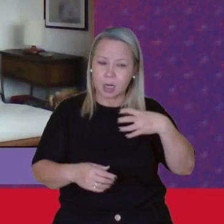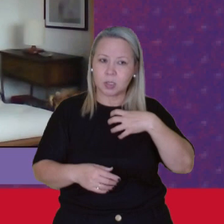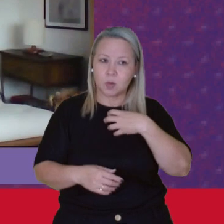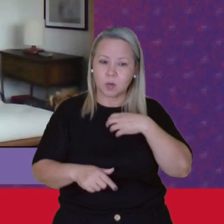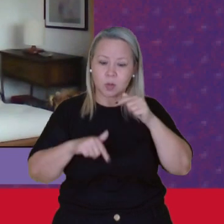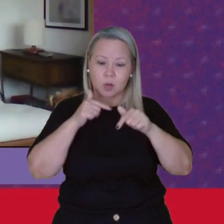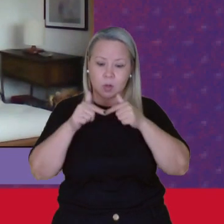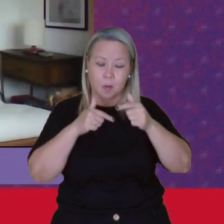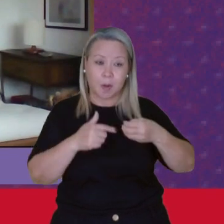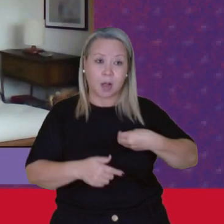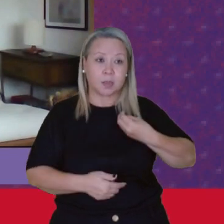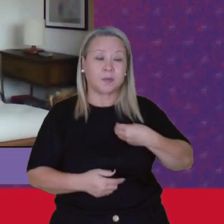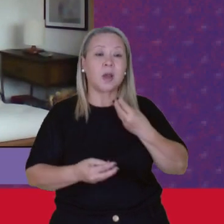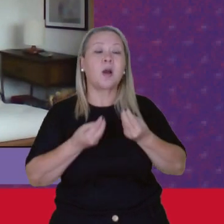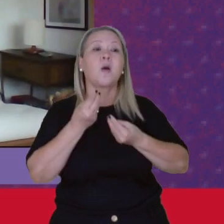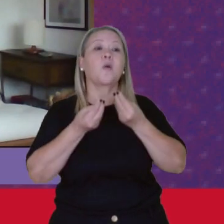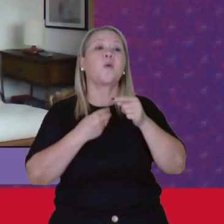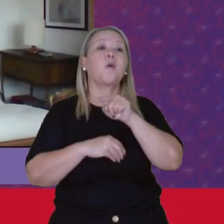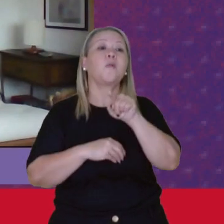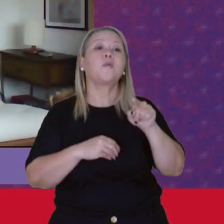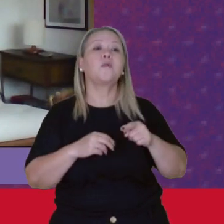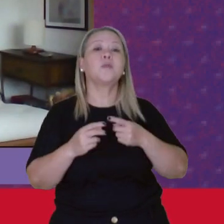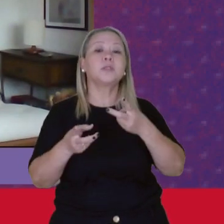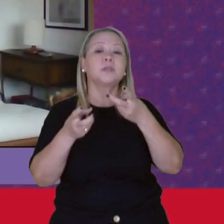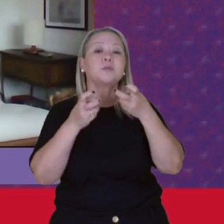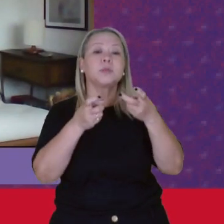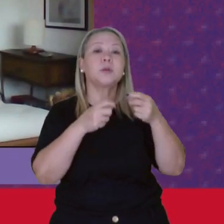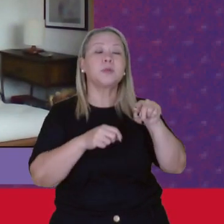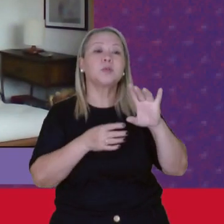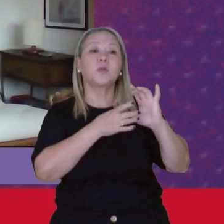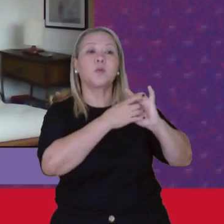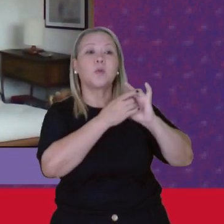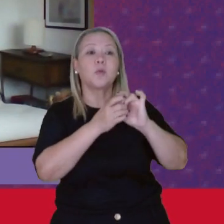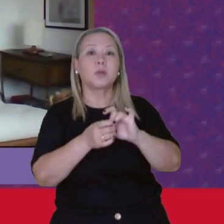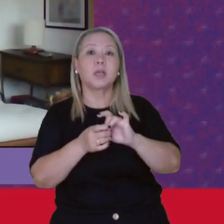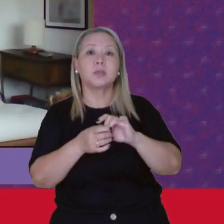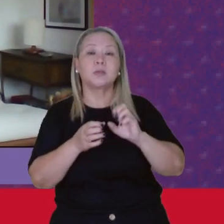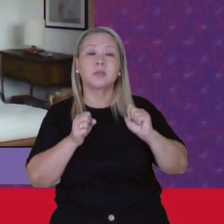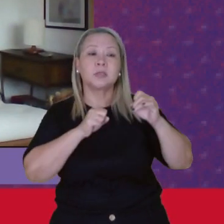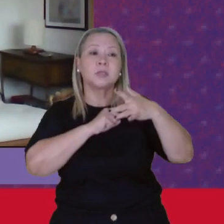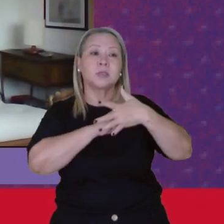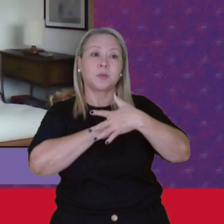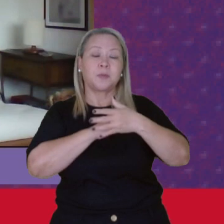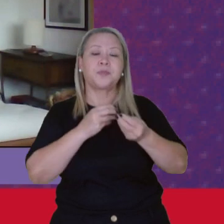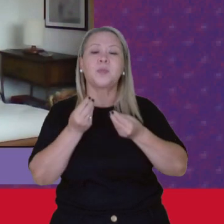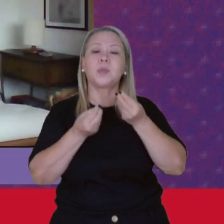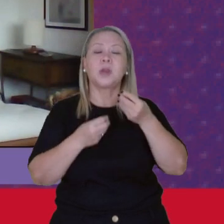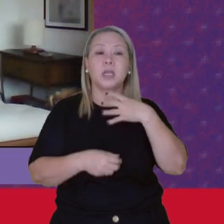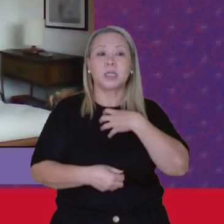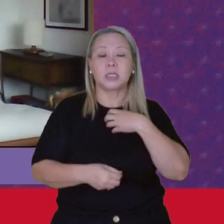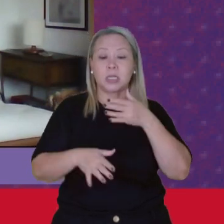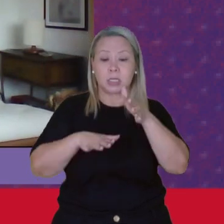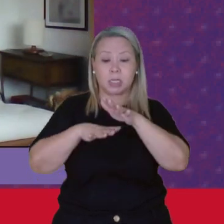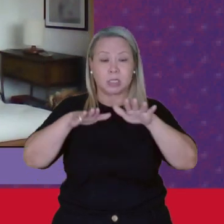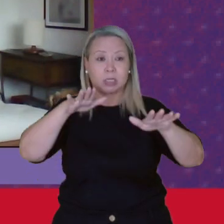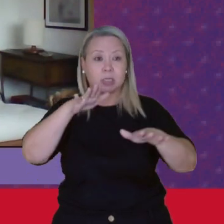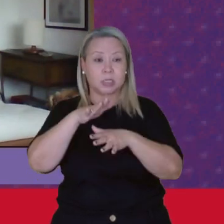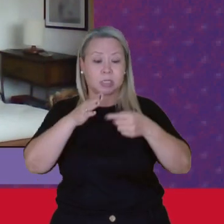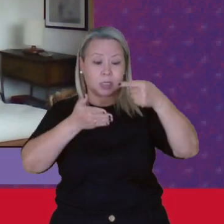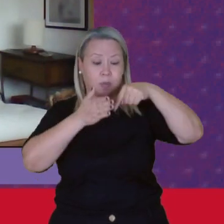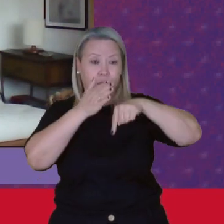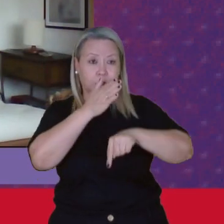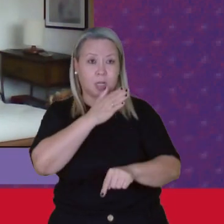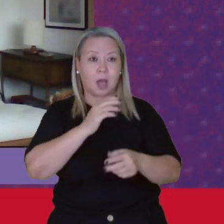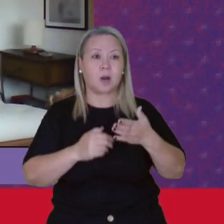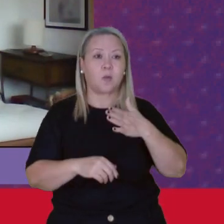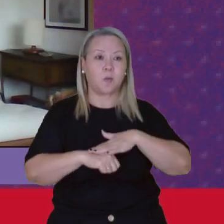De vida Como é que Vocês veem isso No contexto Da pandemia De que maneira Essas desigualdades Se aprofundaram